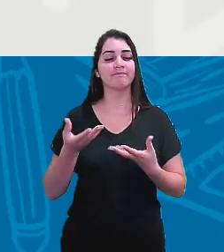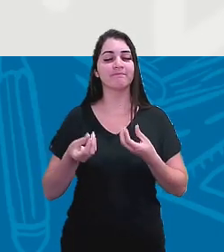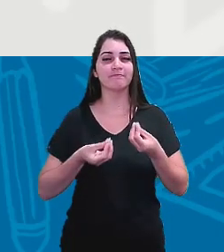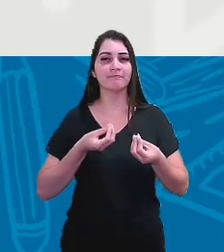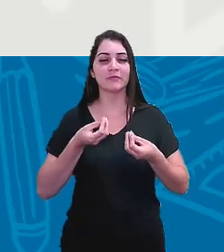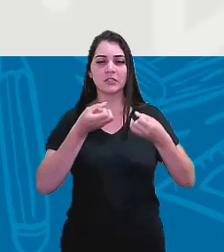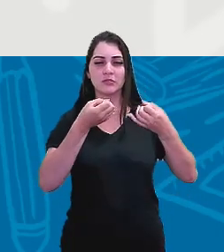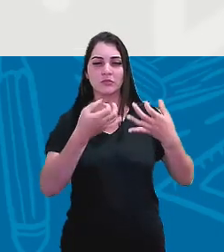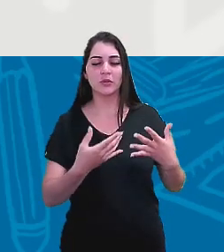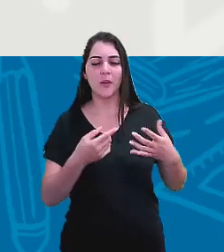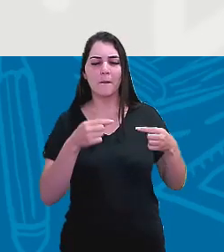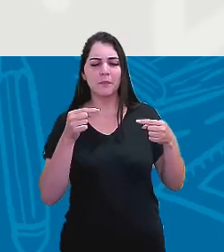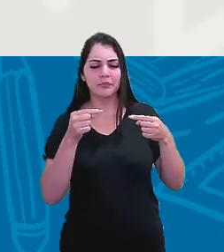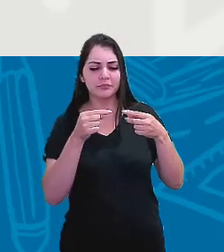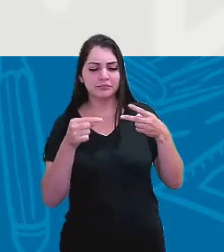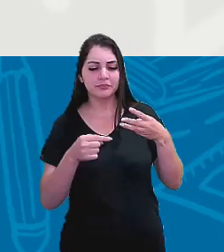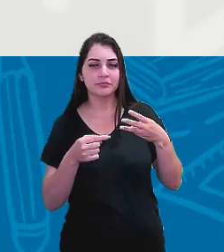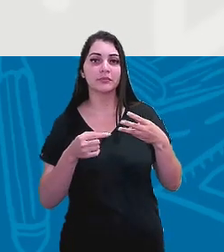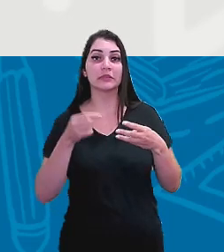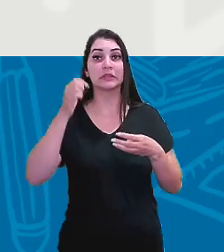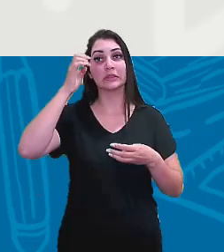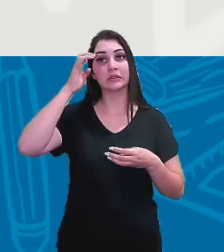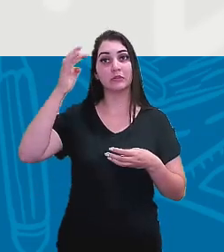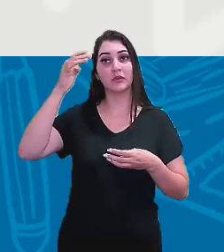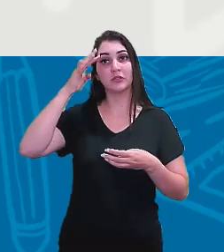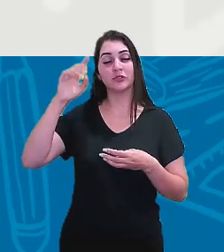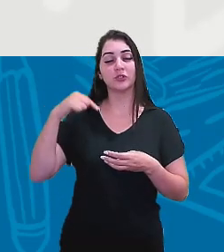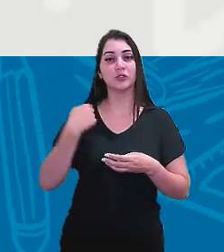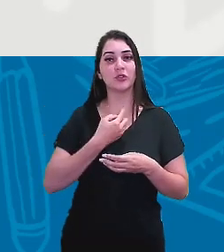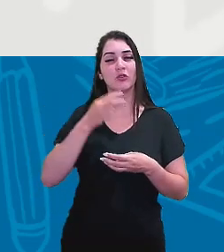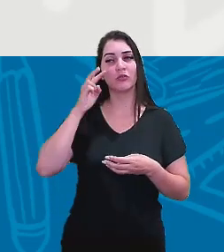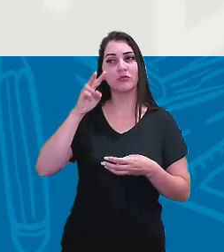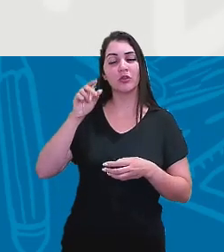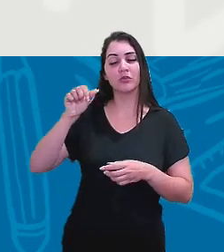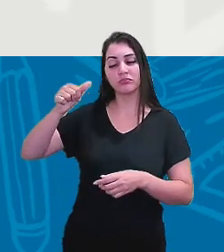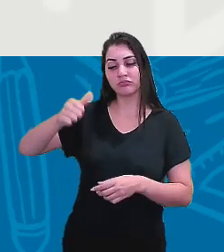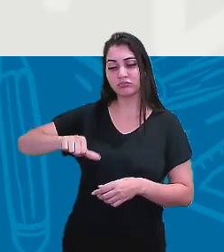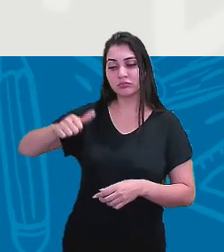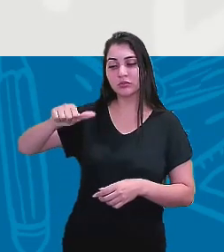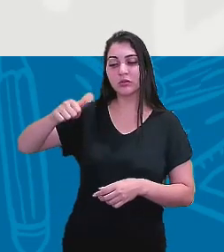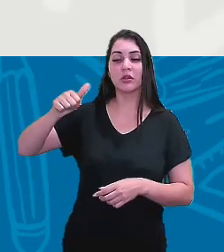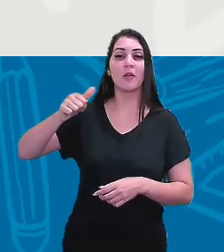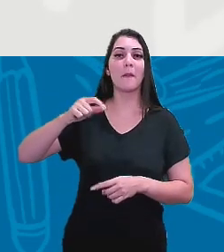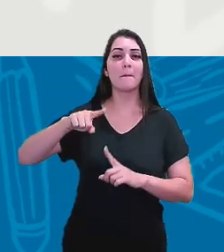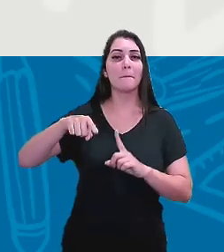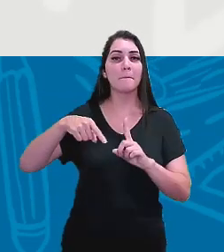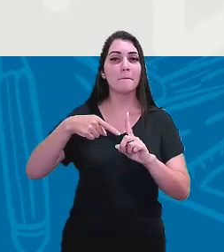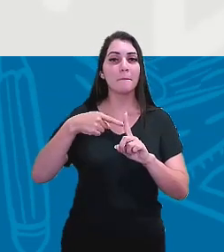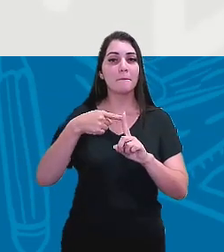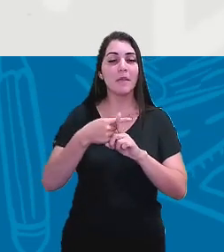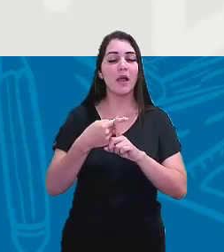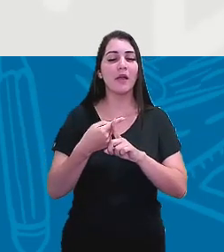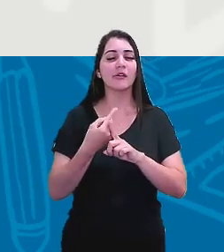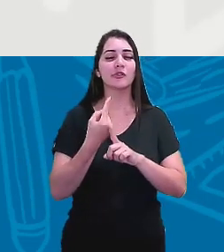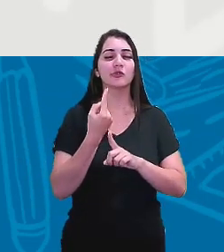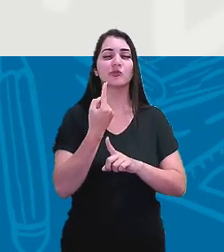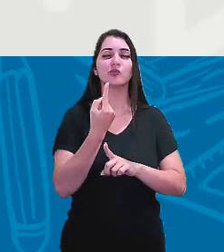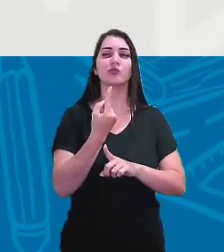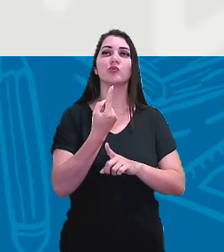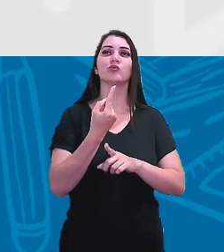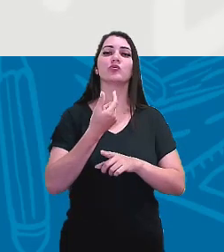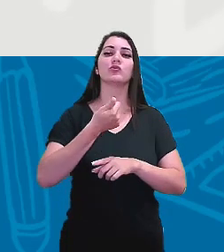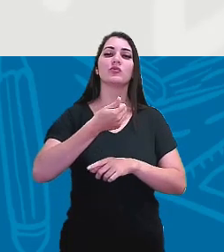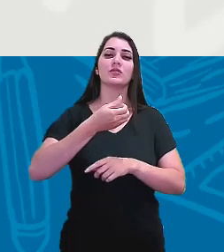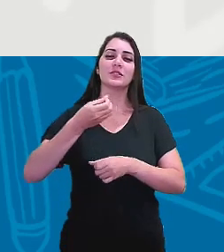pontual. Imagine que a gente vai analisar mais de um século de história. Então,